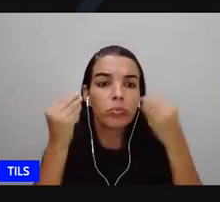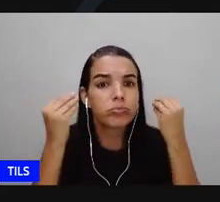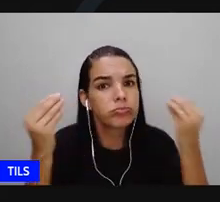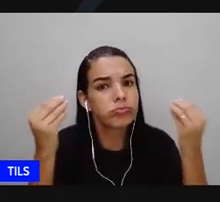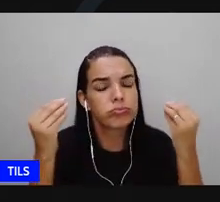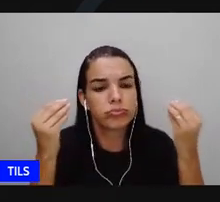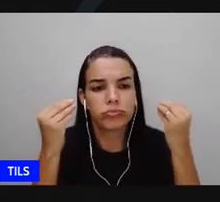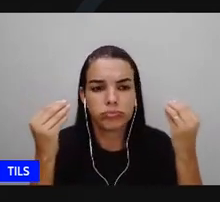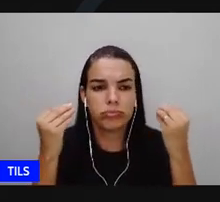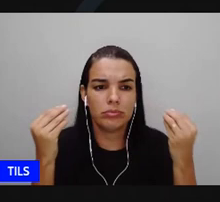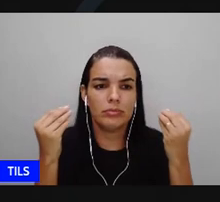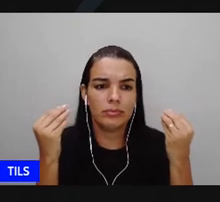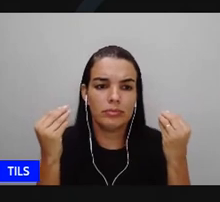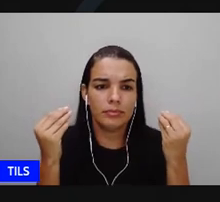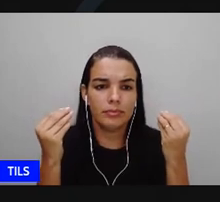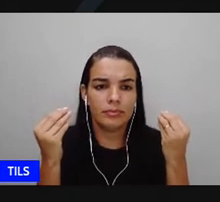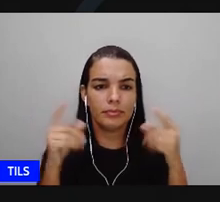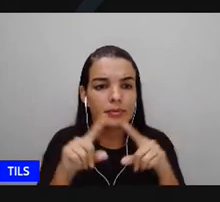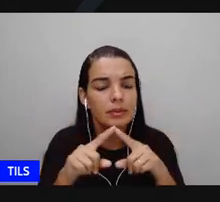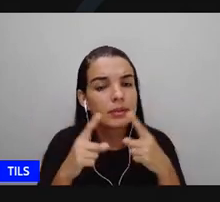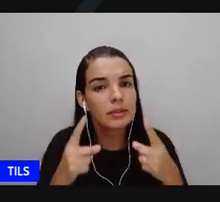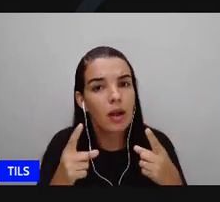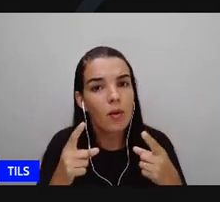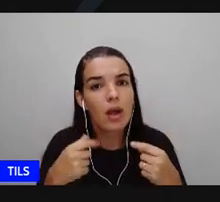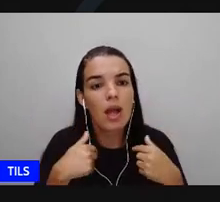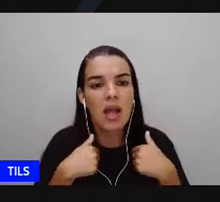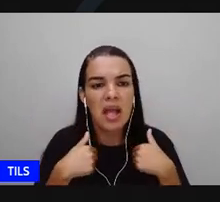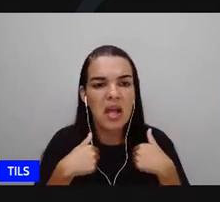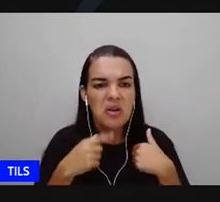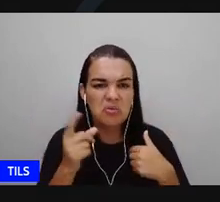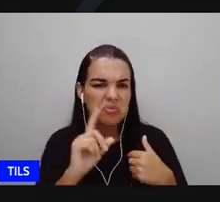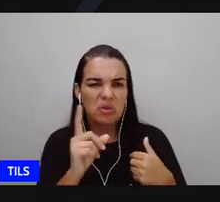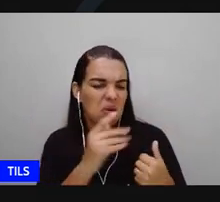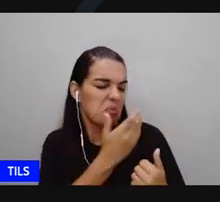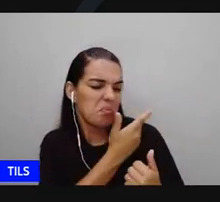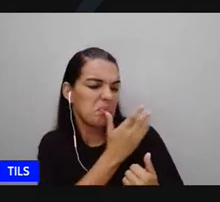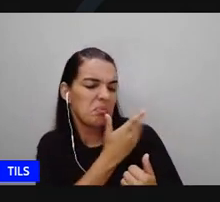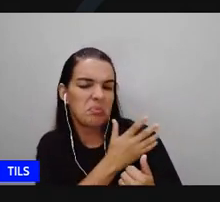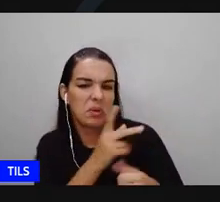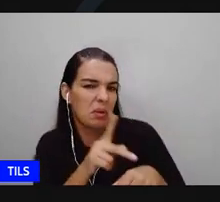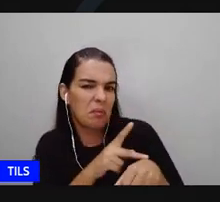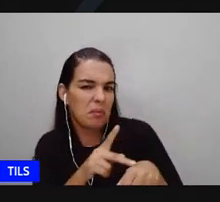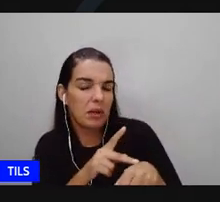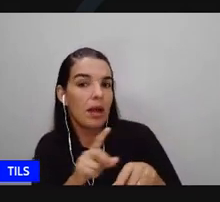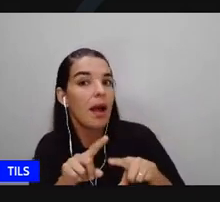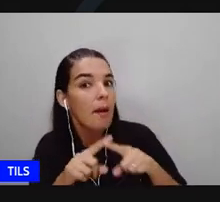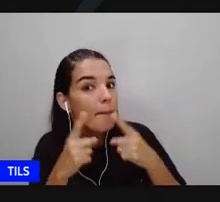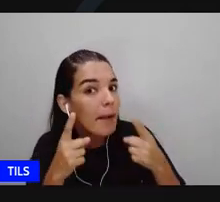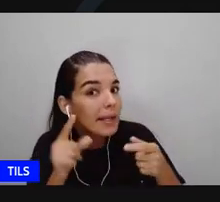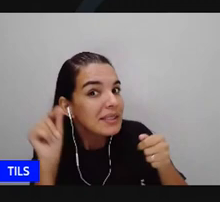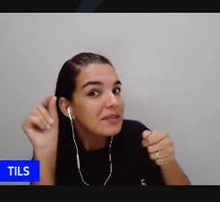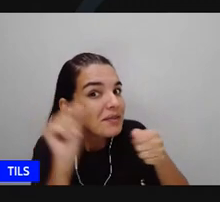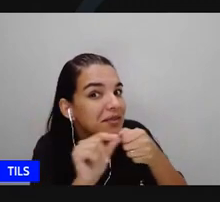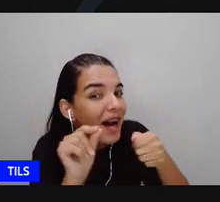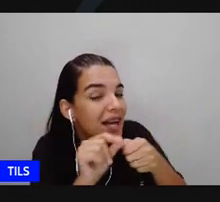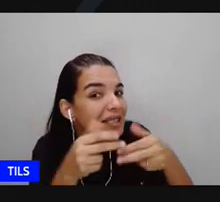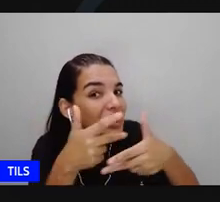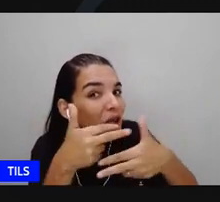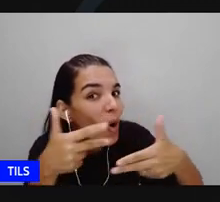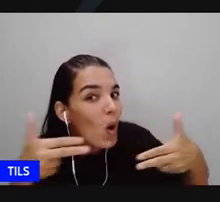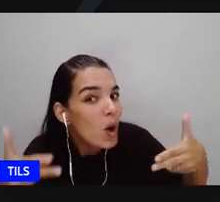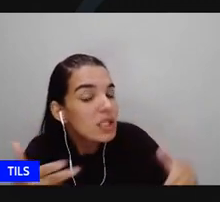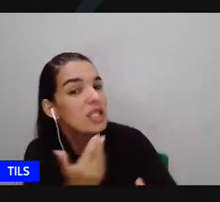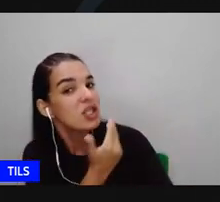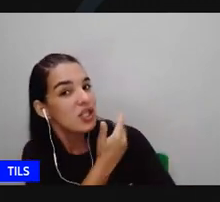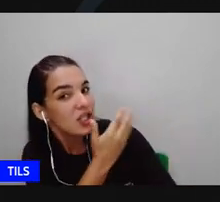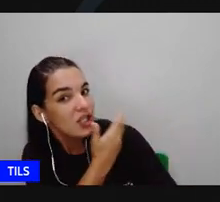falar não é? tem gente que diz eu não sou racista mas a prática é racista tem gente que até fala